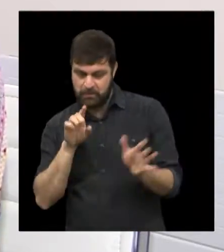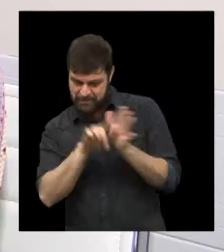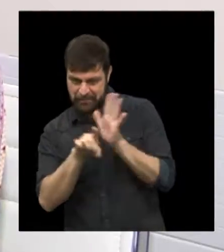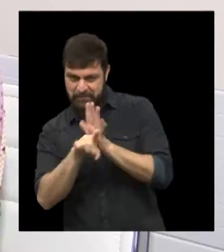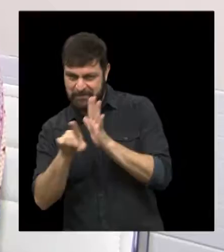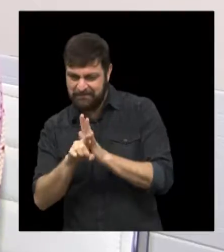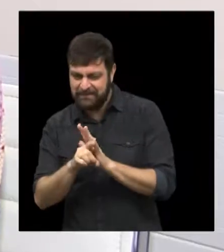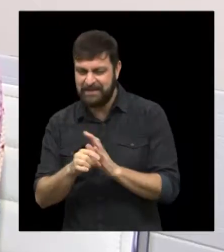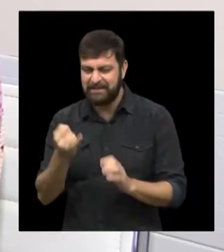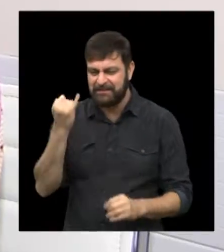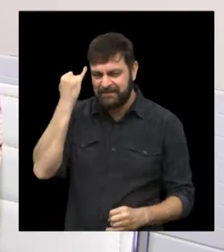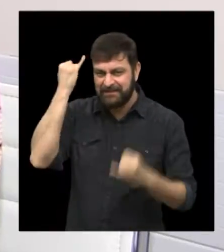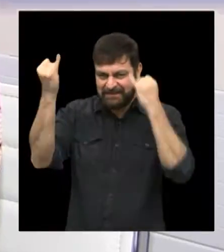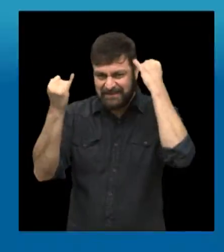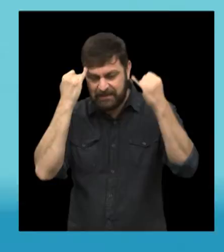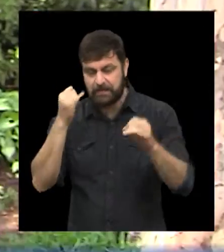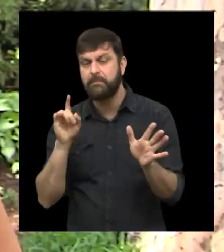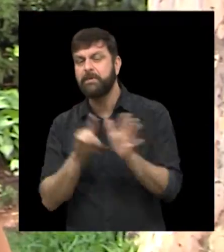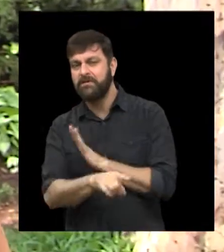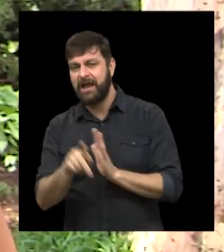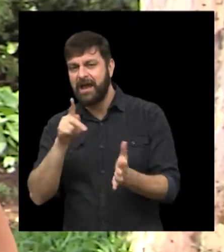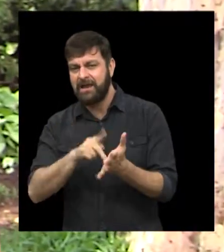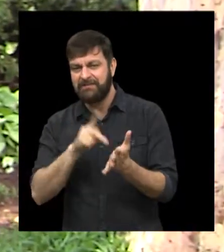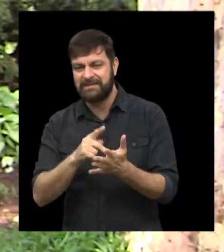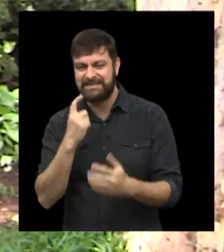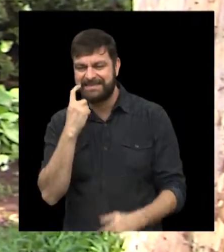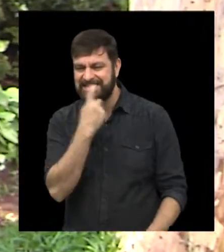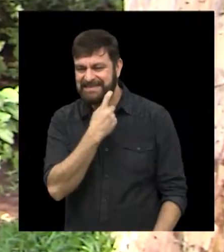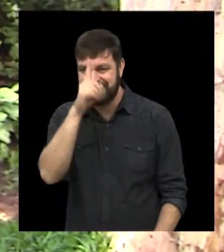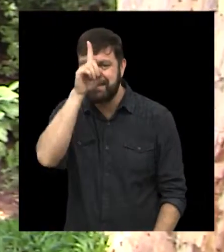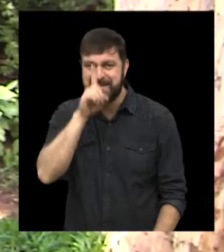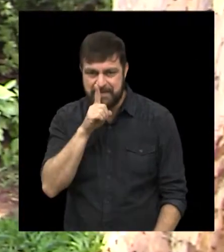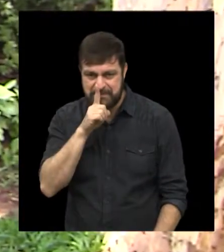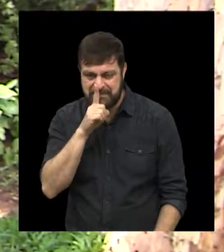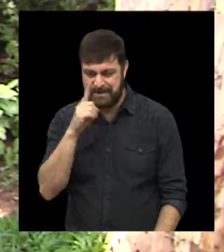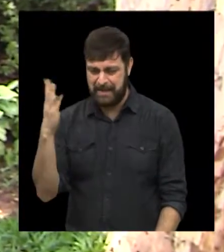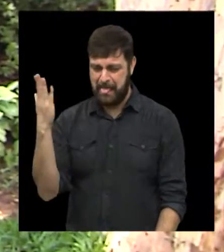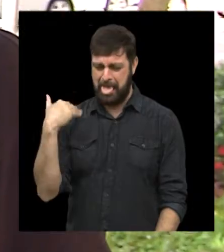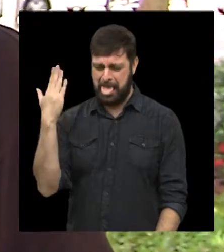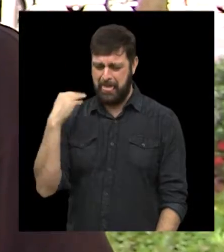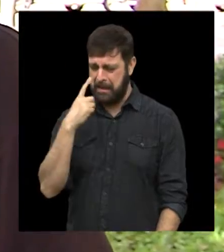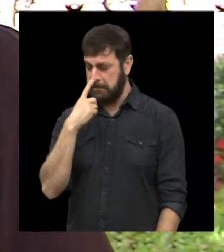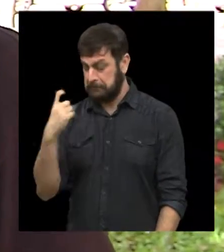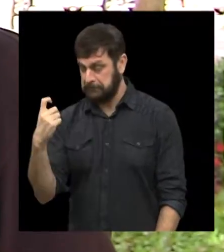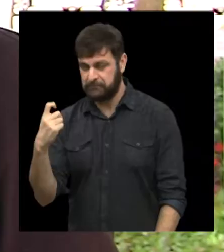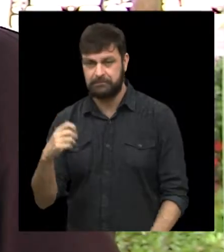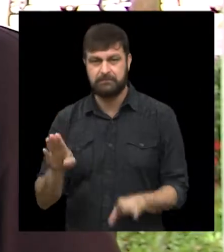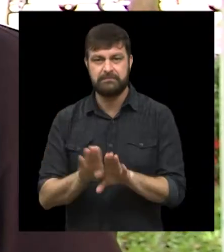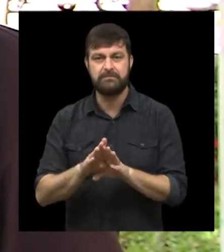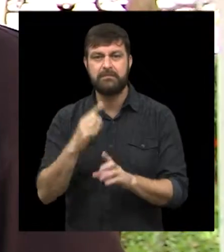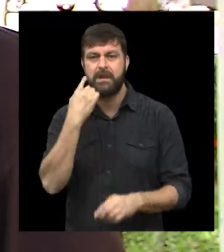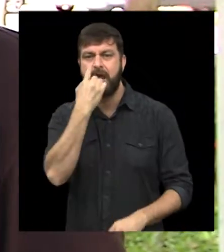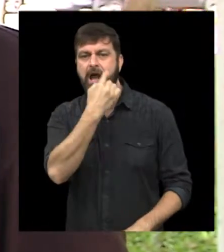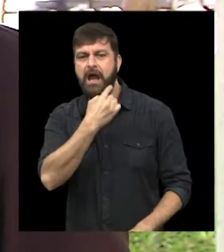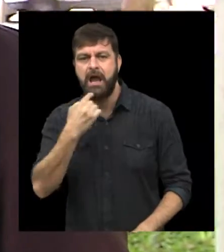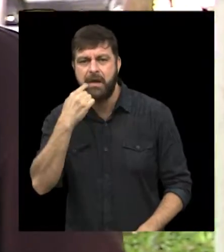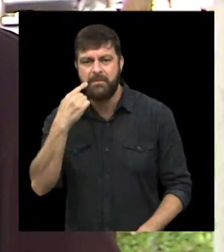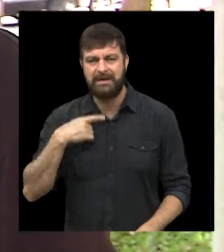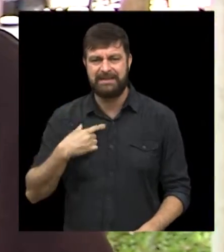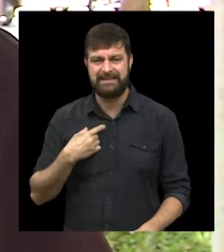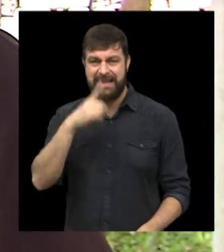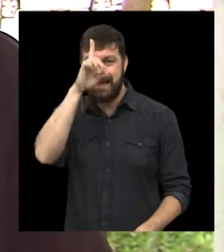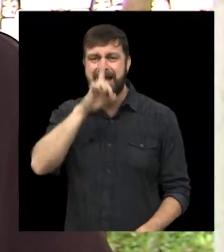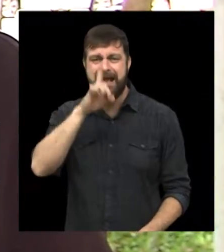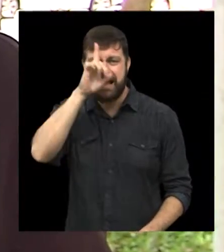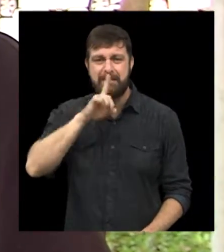saber o que o pessoal pensa do mau hábito. É verdade que dentes amarelos podem causar mau hábito? É, eu queria saber se na boca, quando ficam aquelas